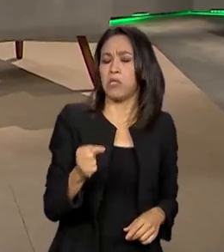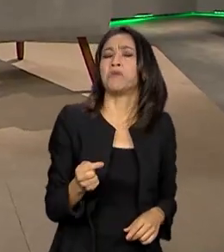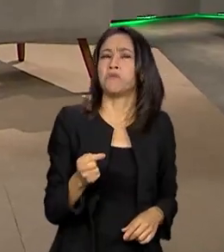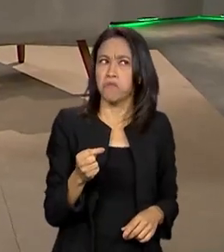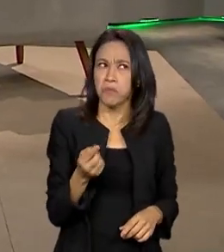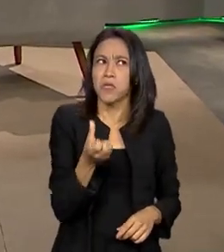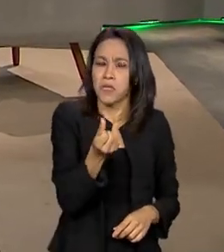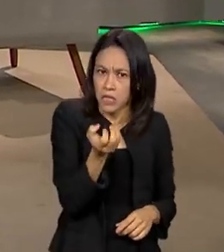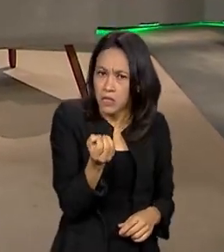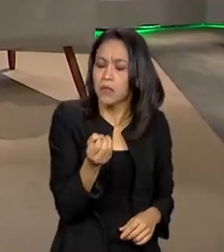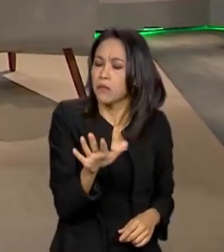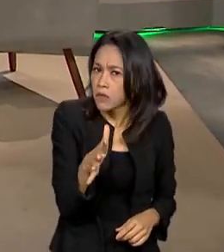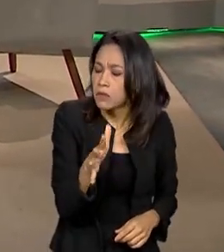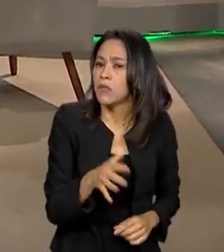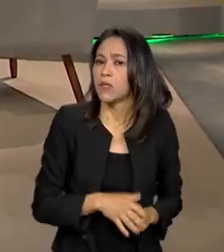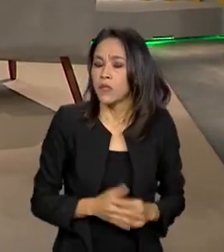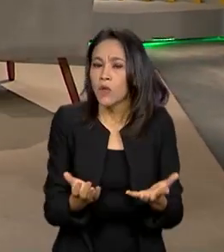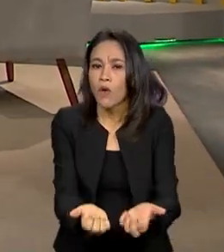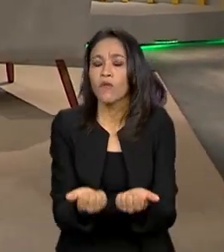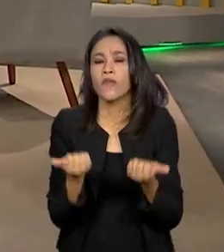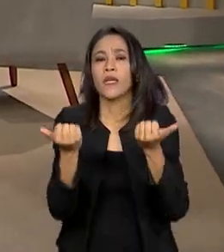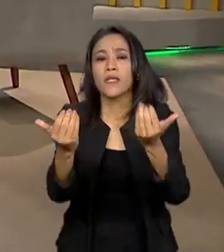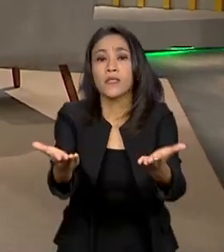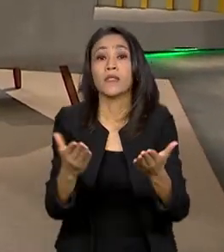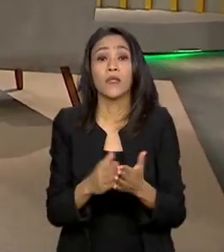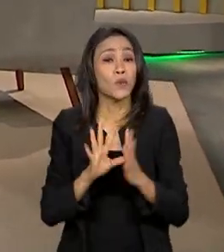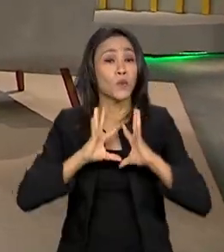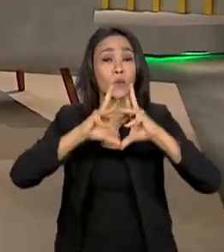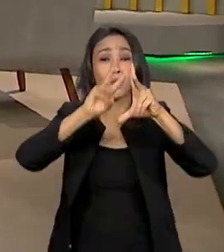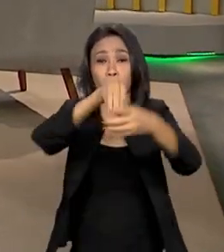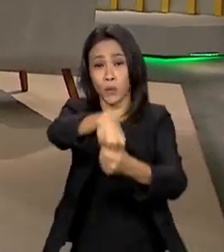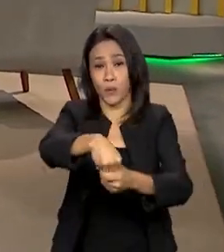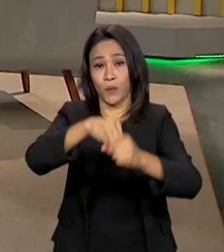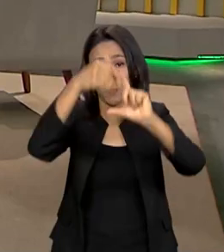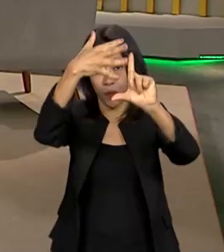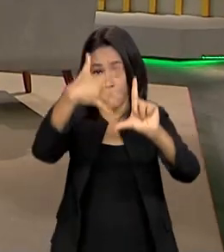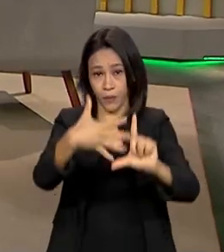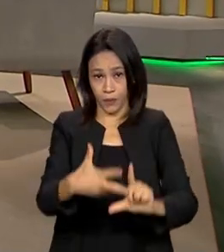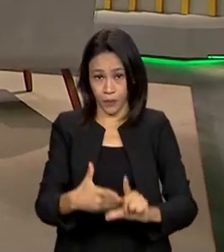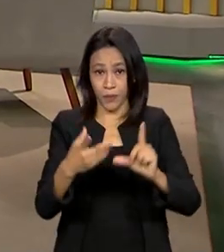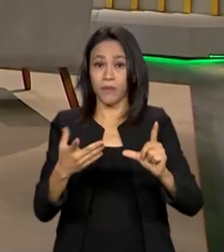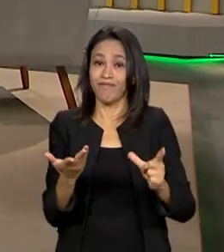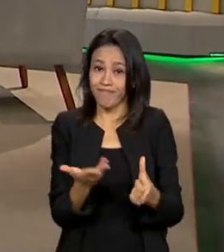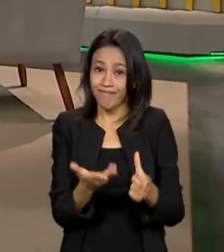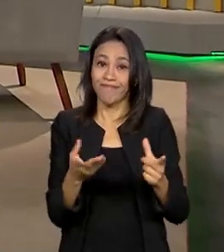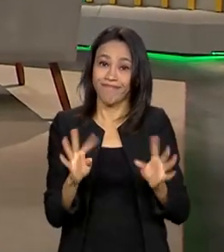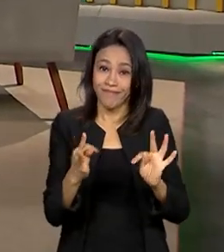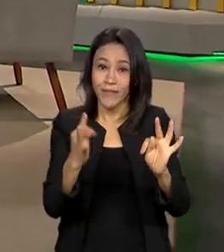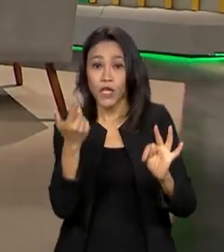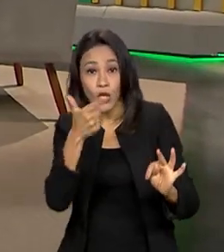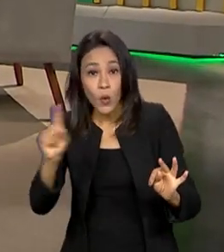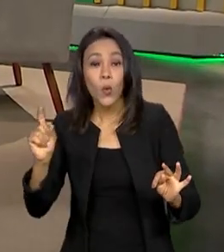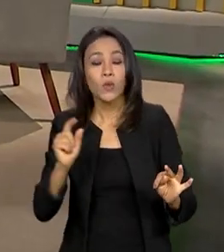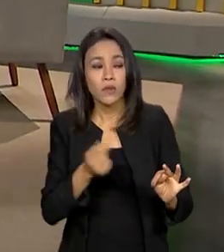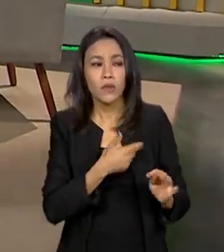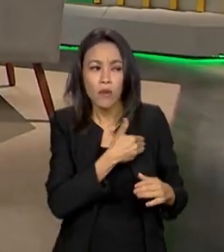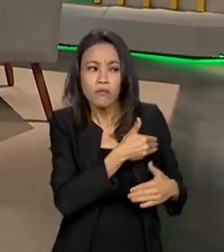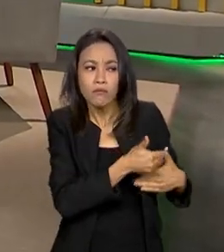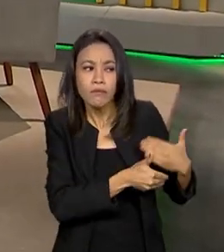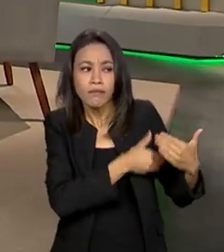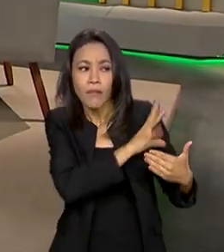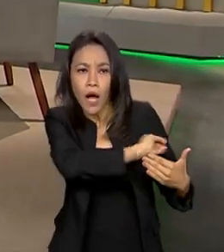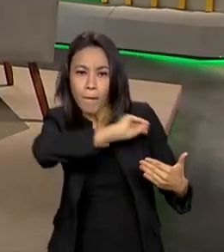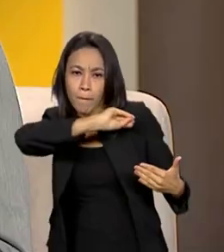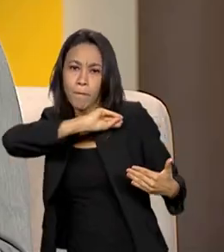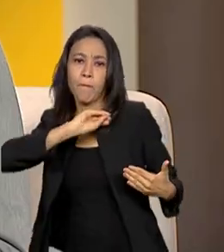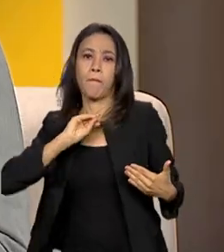.060 mais ou menos, 100% digitais e outros em processo de digitalização. Então, hoje essa carta,